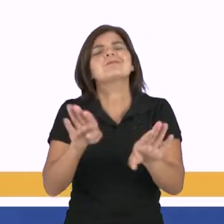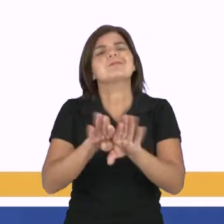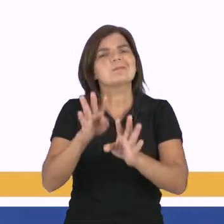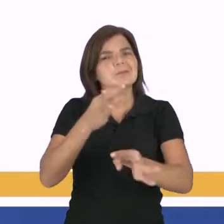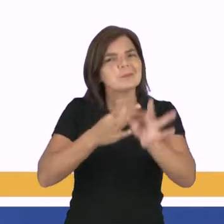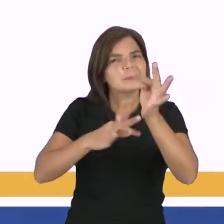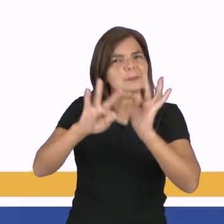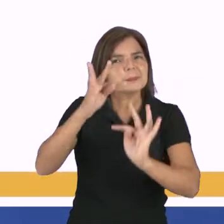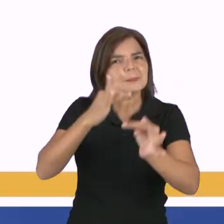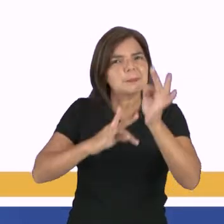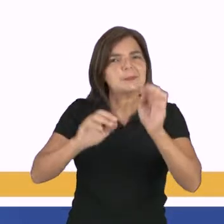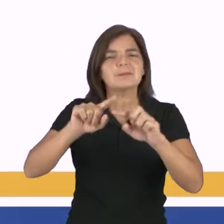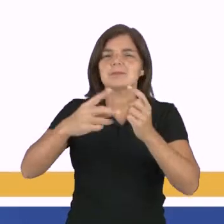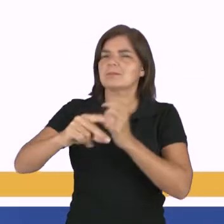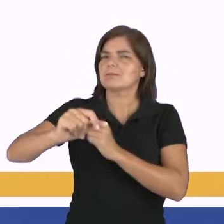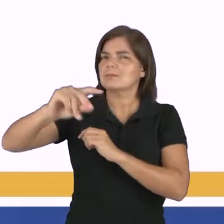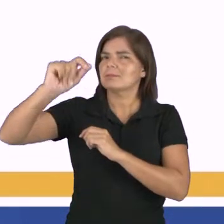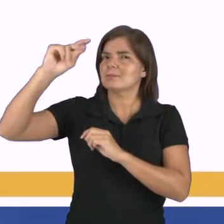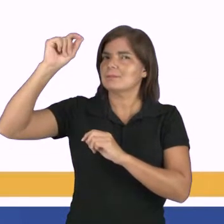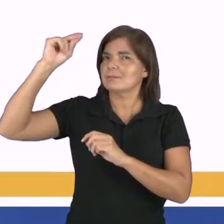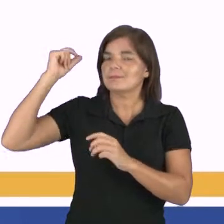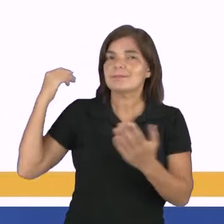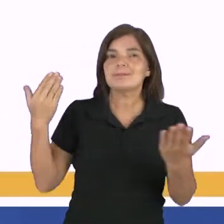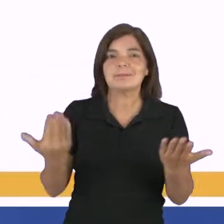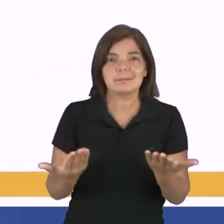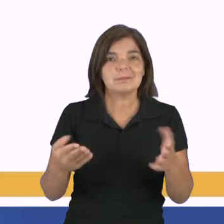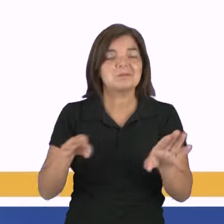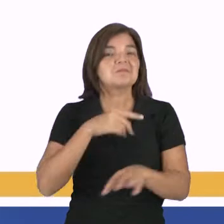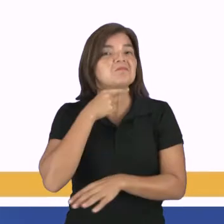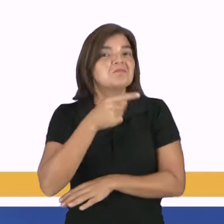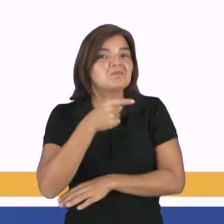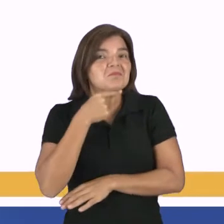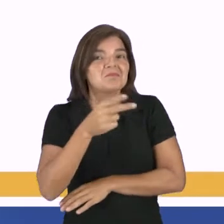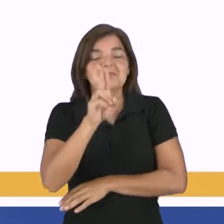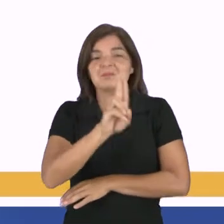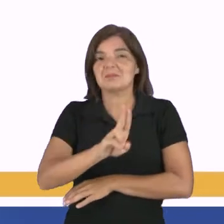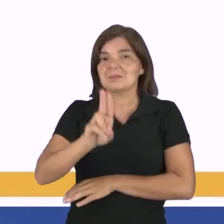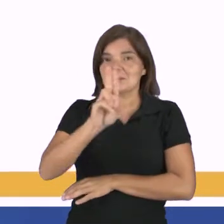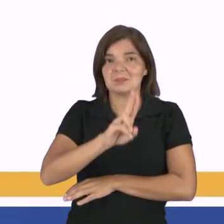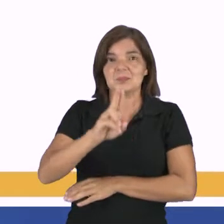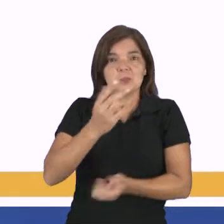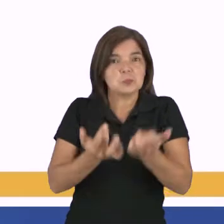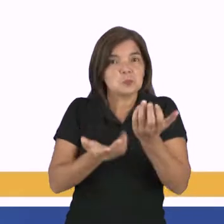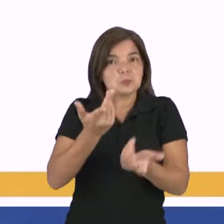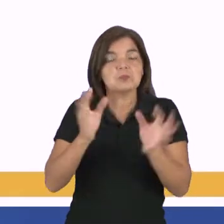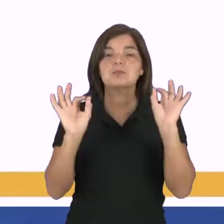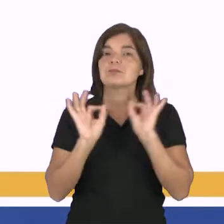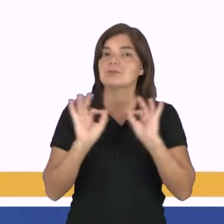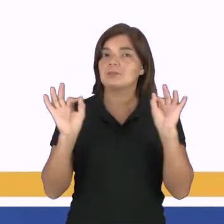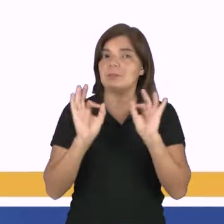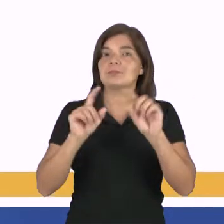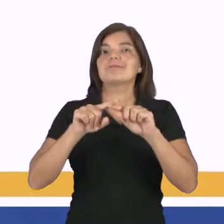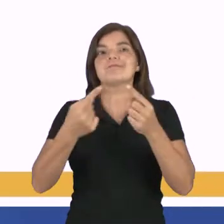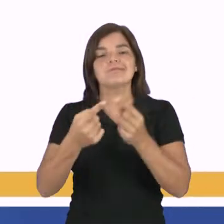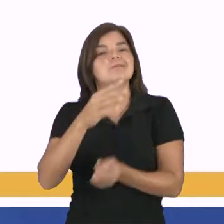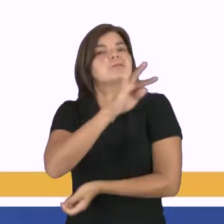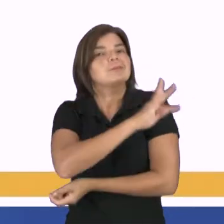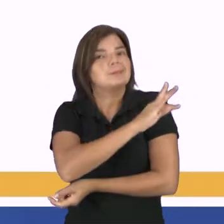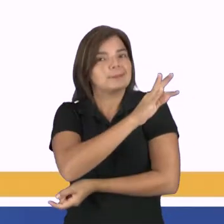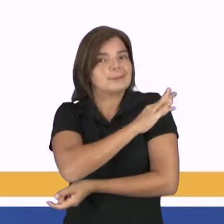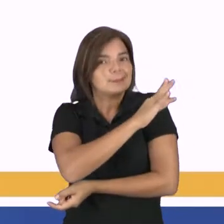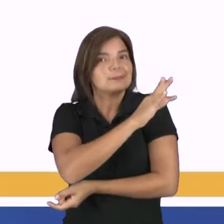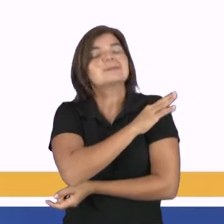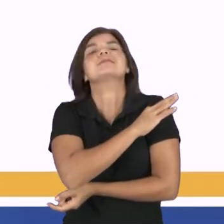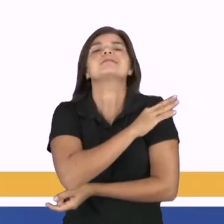tecnologias mais antigas que até então ninguém usava o fogo. Então, essa técnica